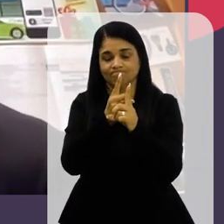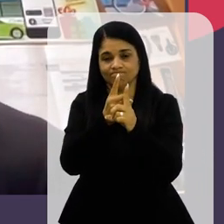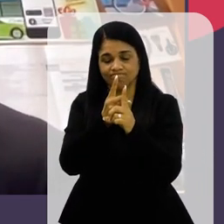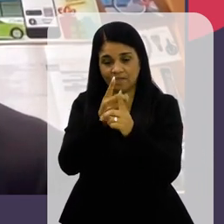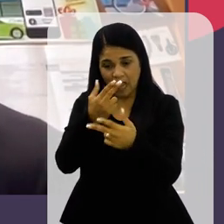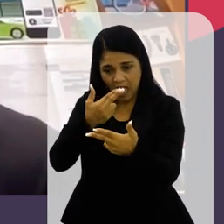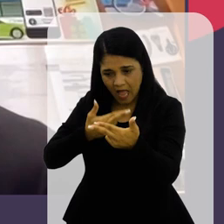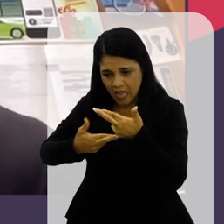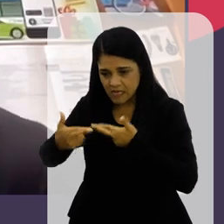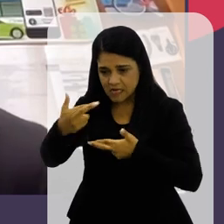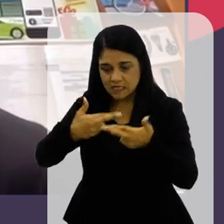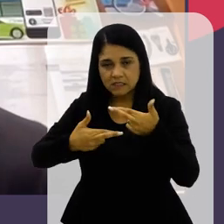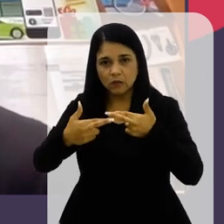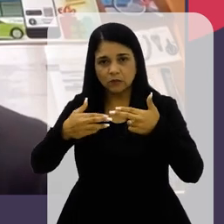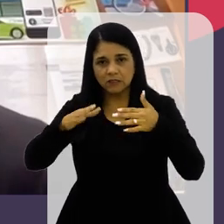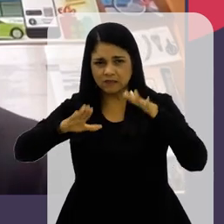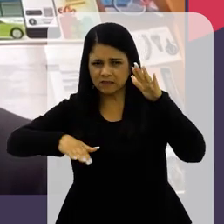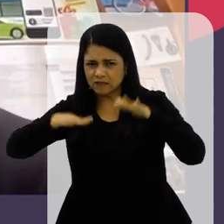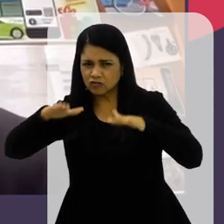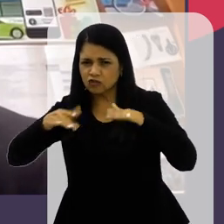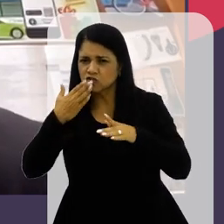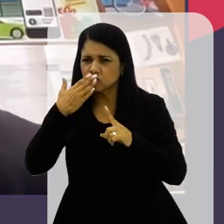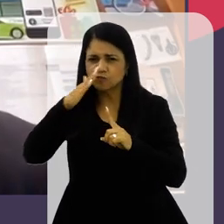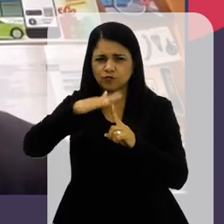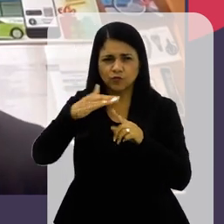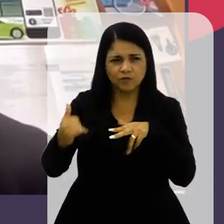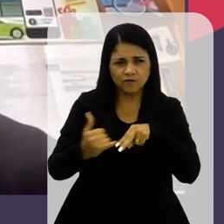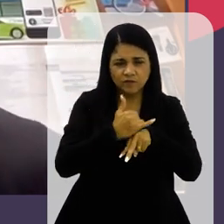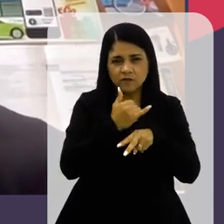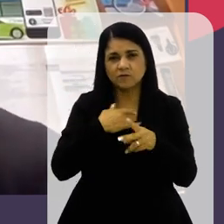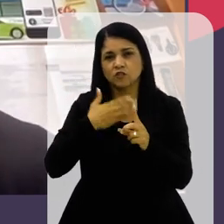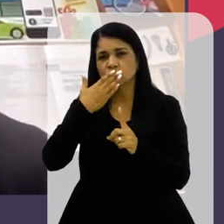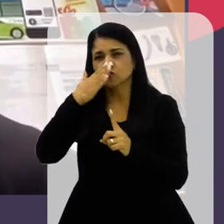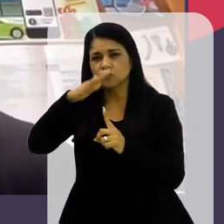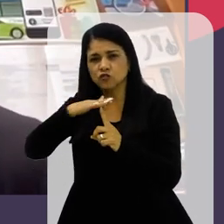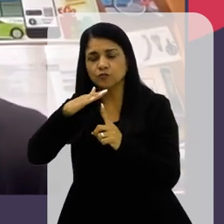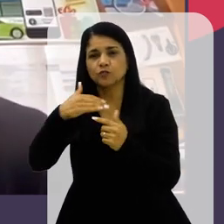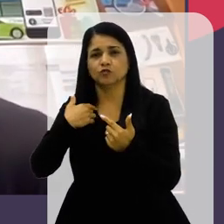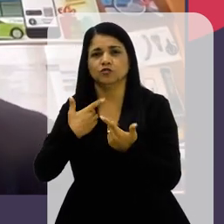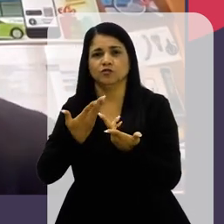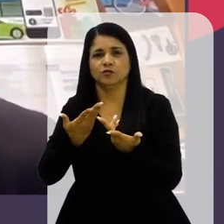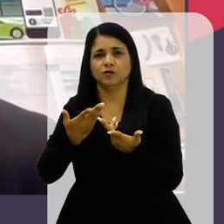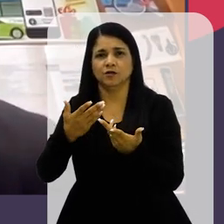Relações Entre essas Variáveis O tipo de vítima O tipo de crime A localização